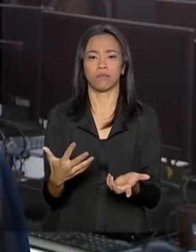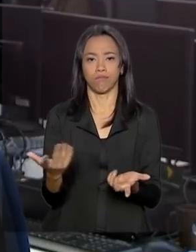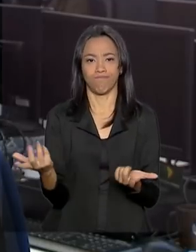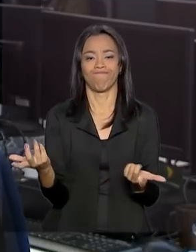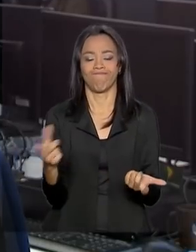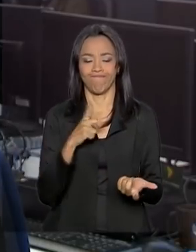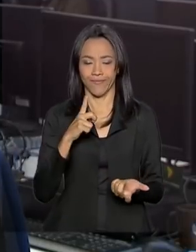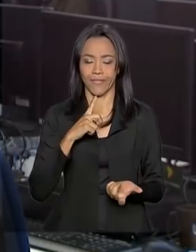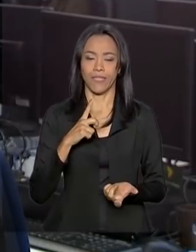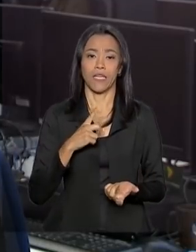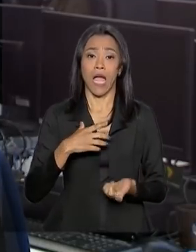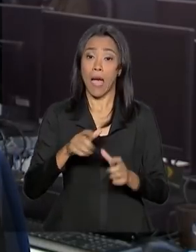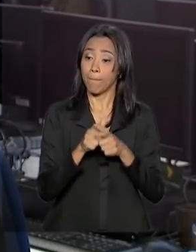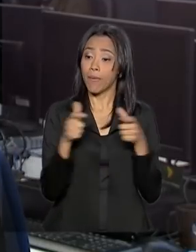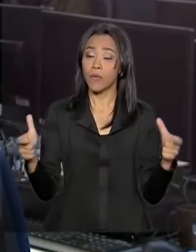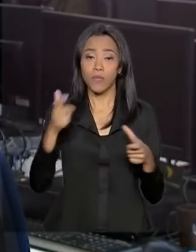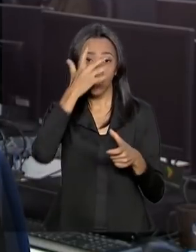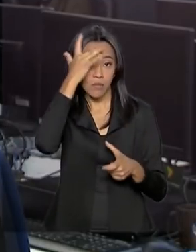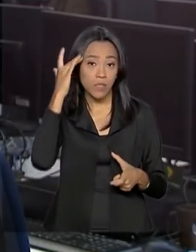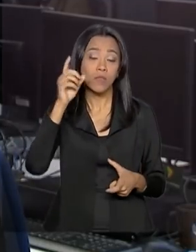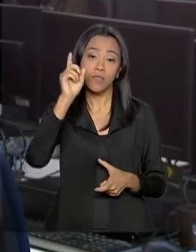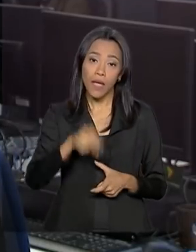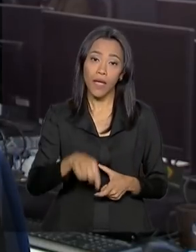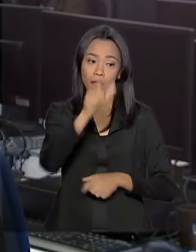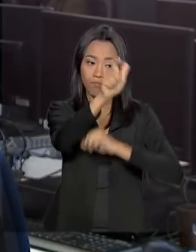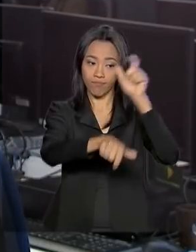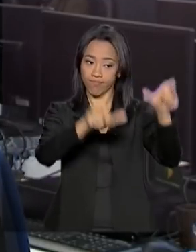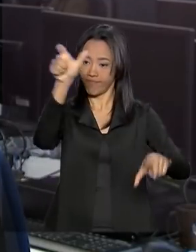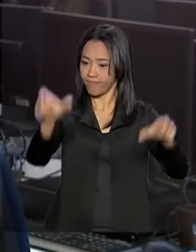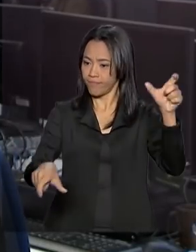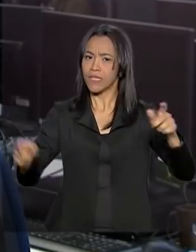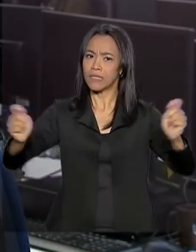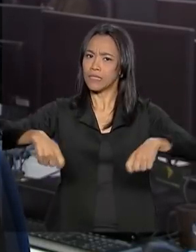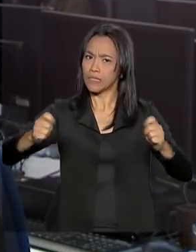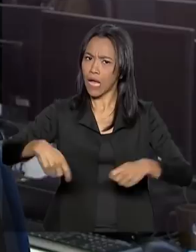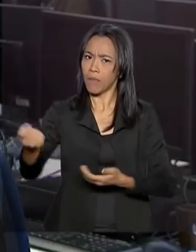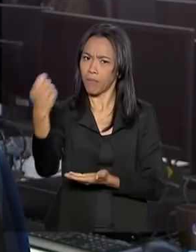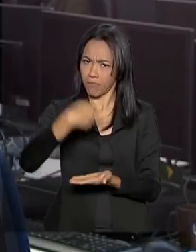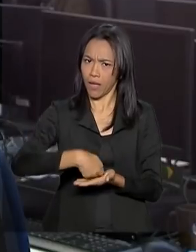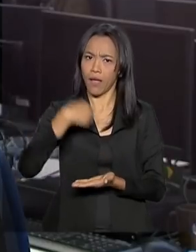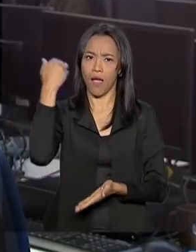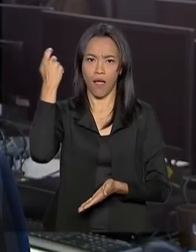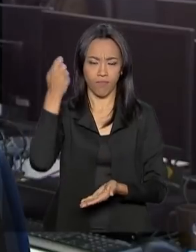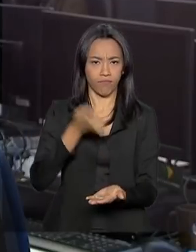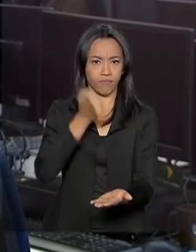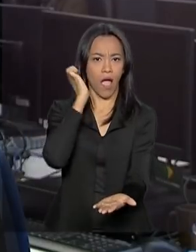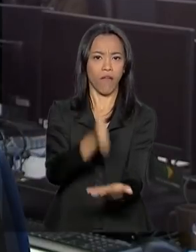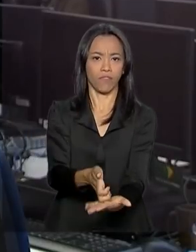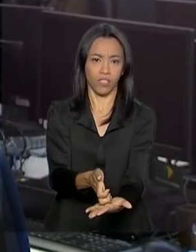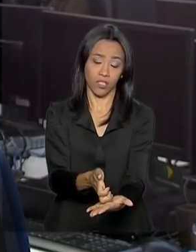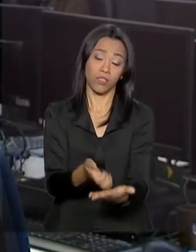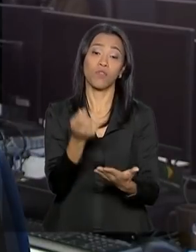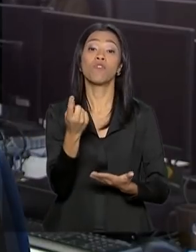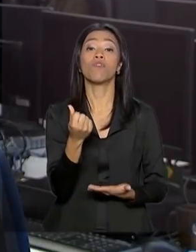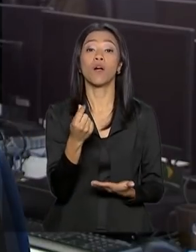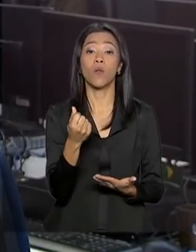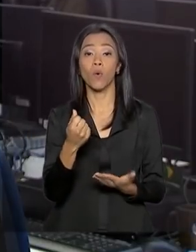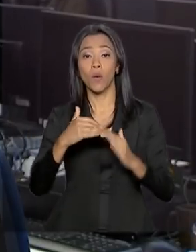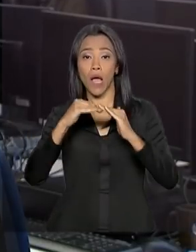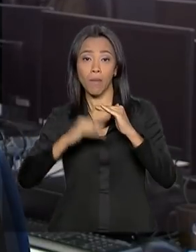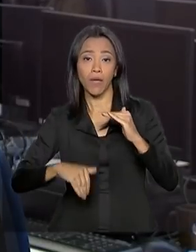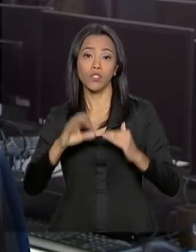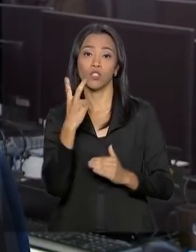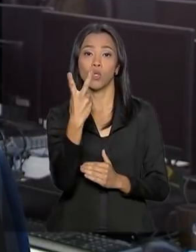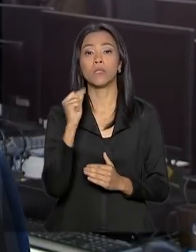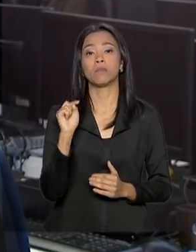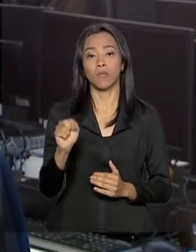maioria dos inadimplentes é de pessoas físicas que podem quitar os débitos à vista por valores inferiores a R$ 2 mil.